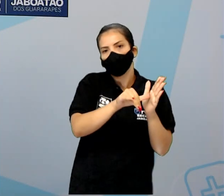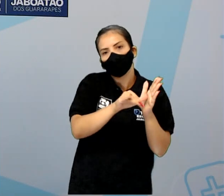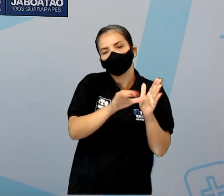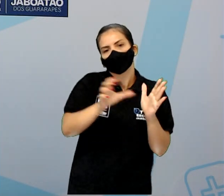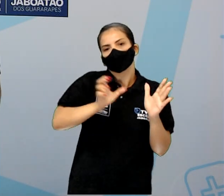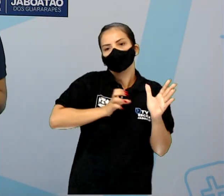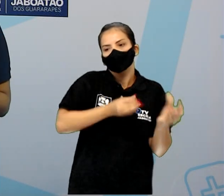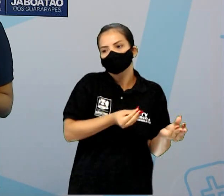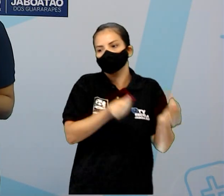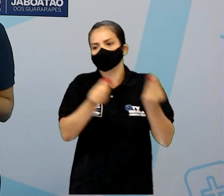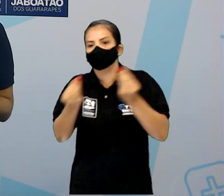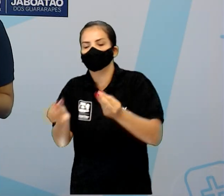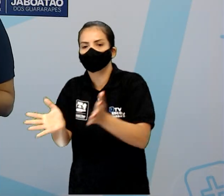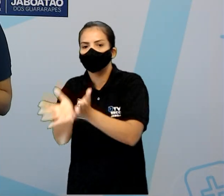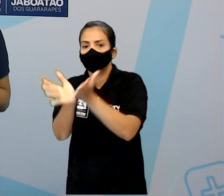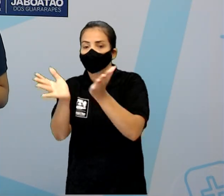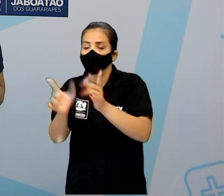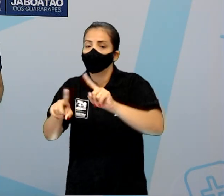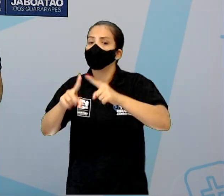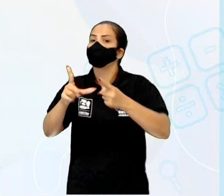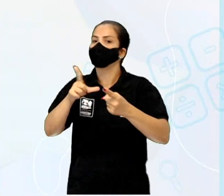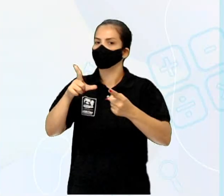ninguém sabe. Mas, está lá nas histórias.